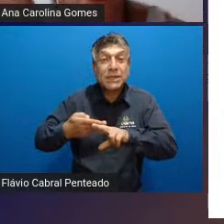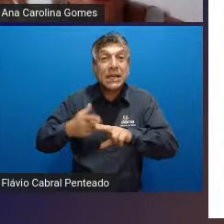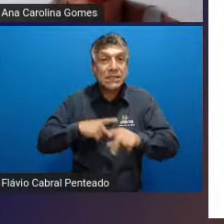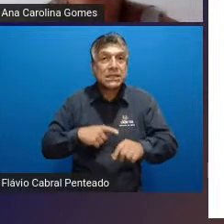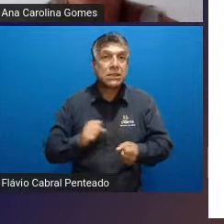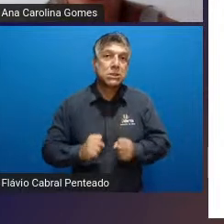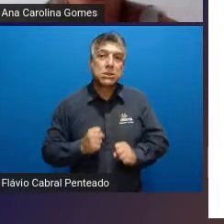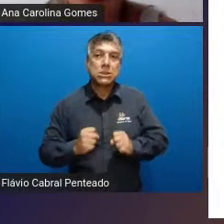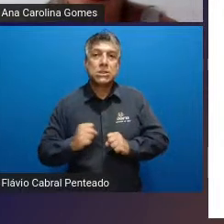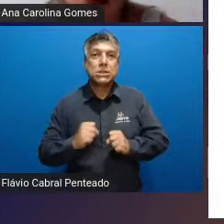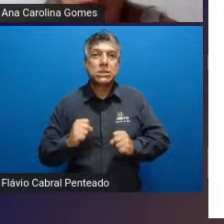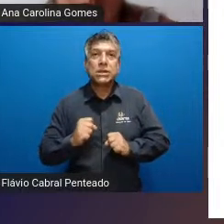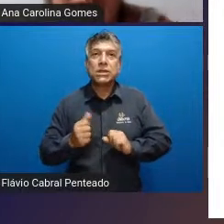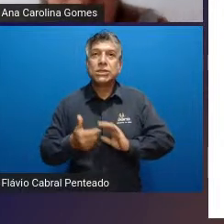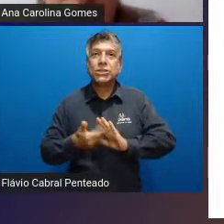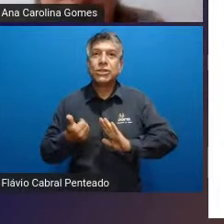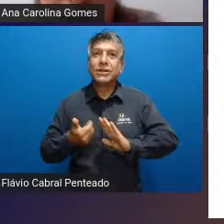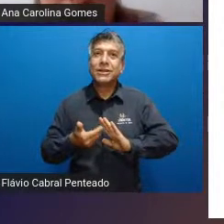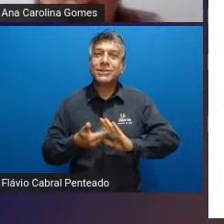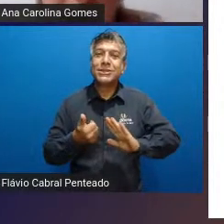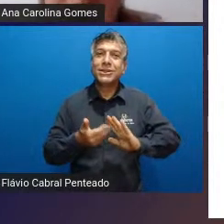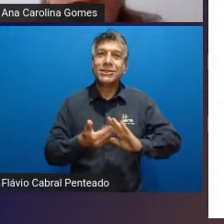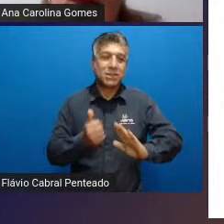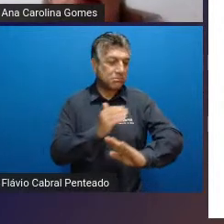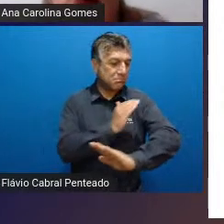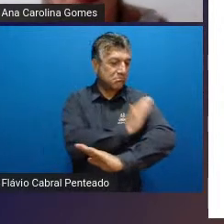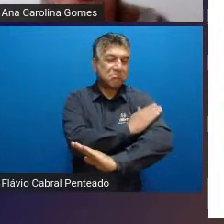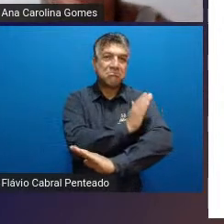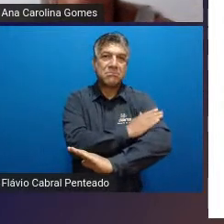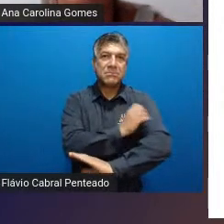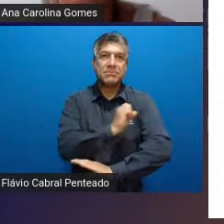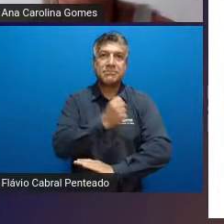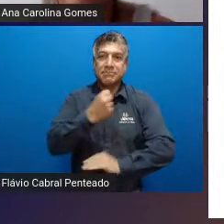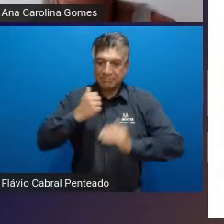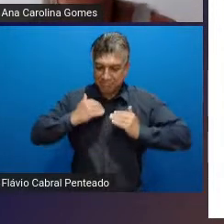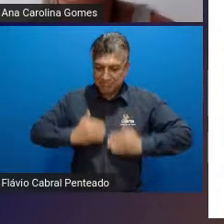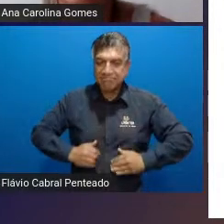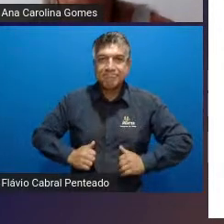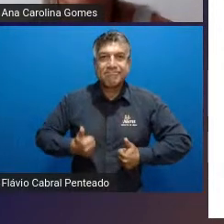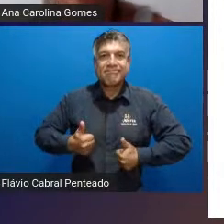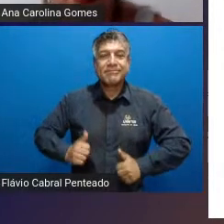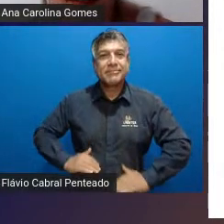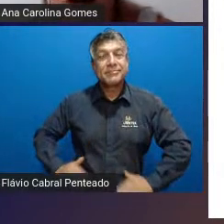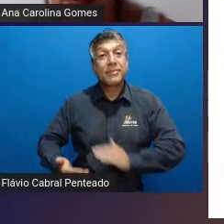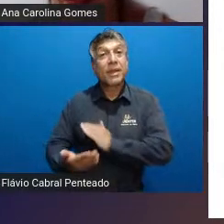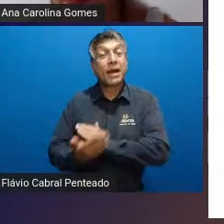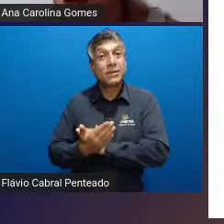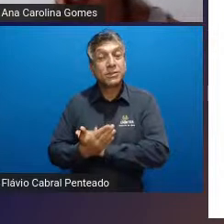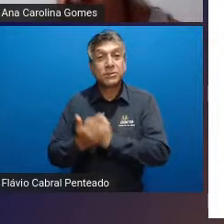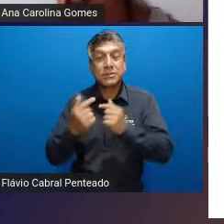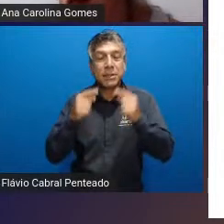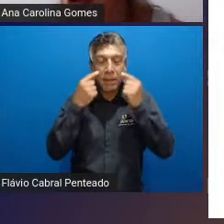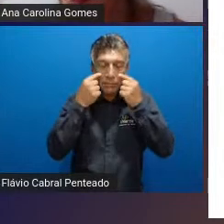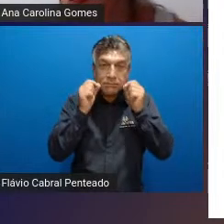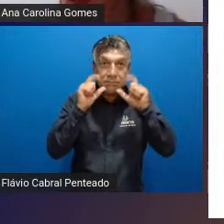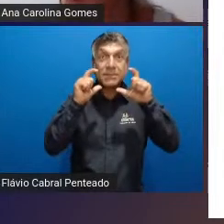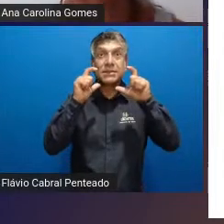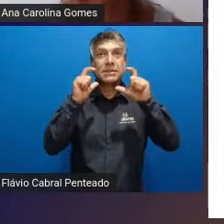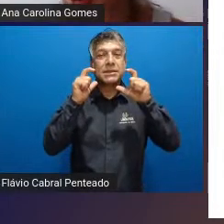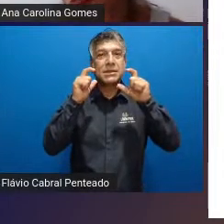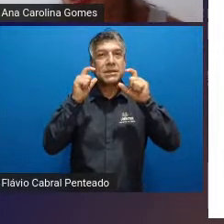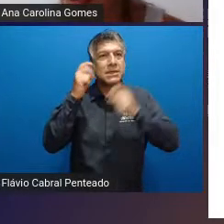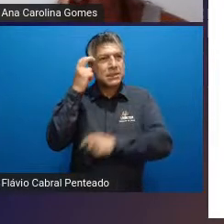fortaleceram muscular de forma muscular o corpo deles auxiliaram na atenção e na inteligência no